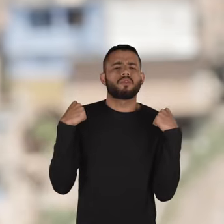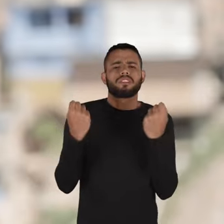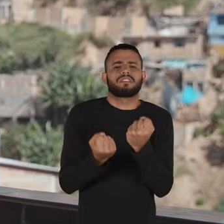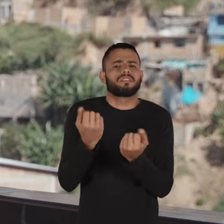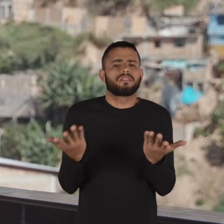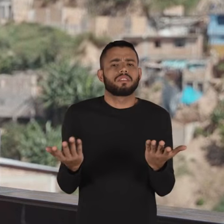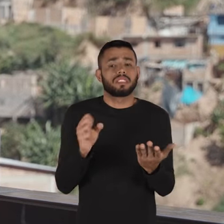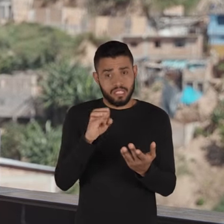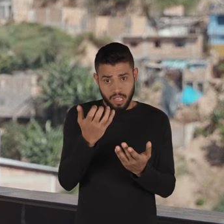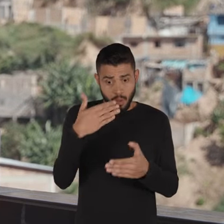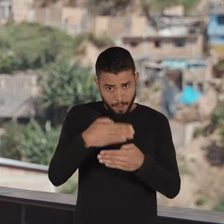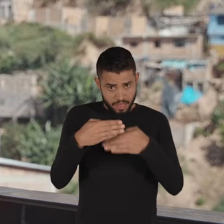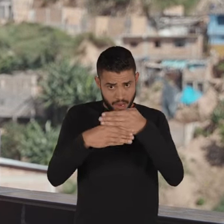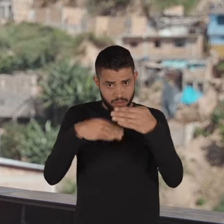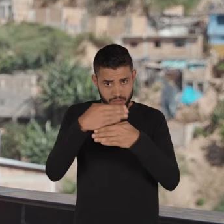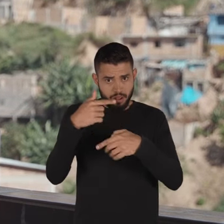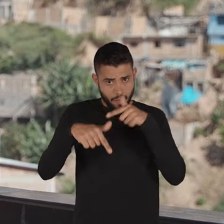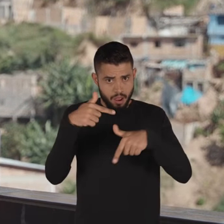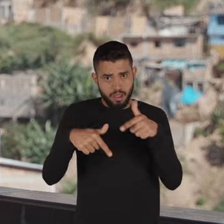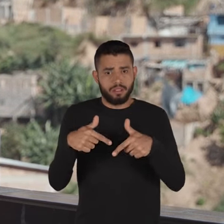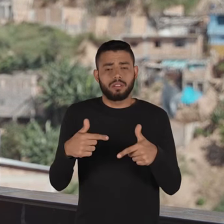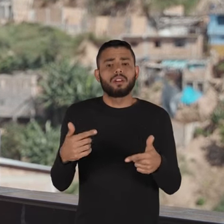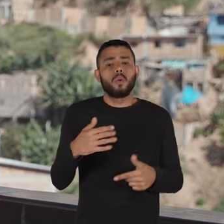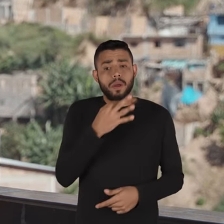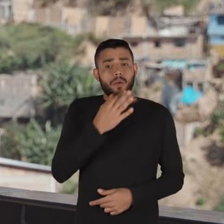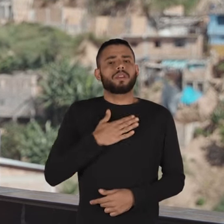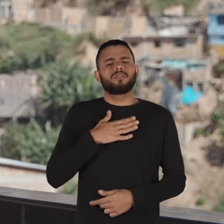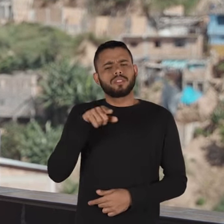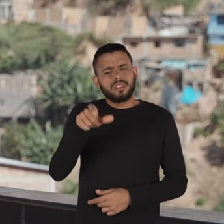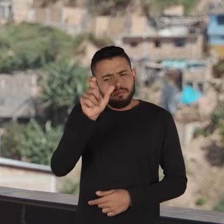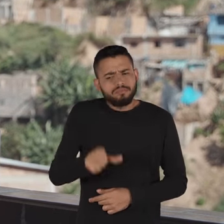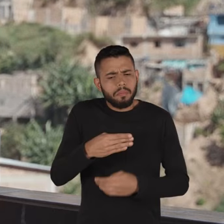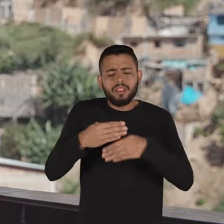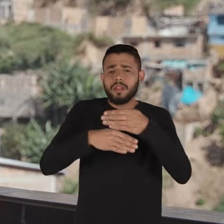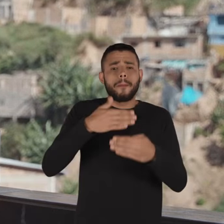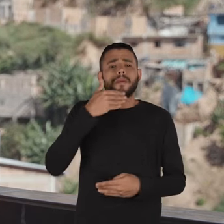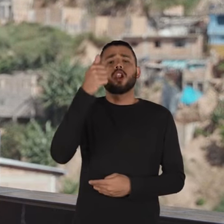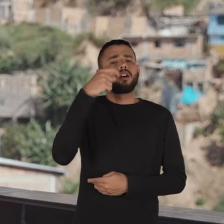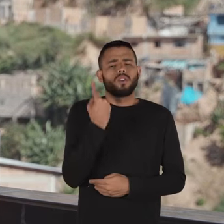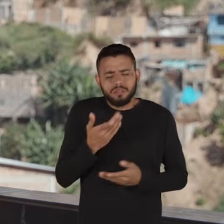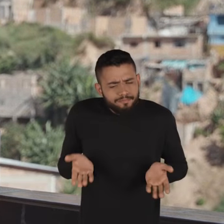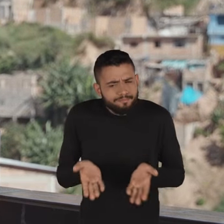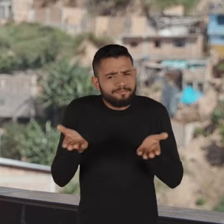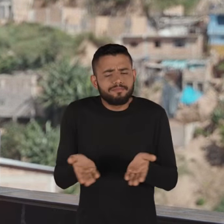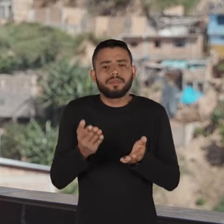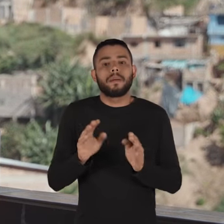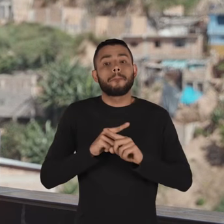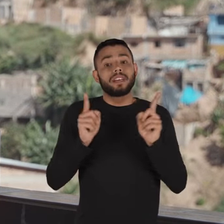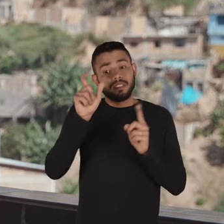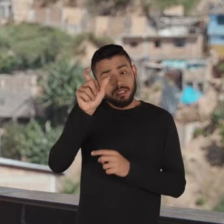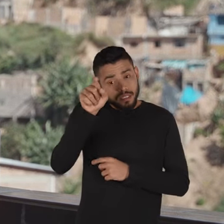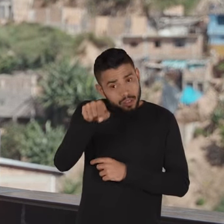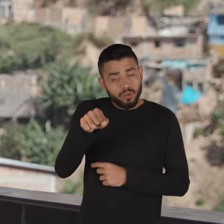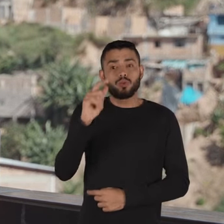faxineira, motorista? Se você quiser ser o pedreiro, hoje em dia, com a minha visão, vai ser o melhor pedreiro, sabe? Nós vamos fazer de tudo para você ser o melhor pedreiro, mas que